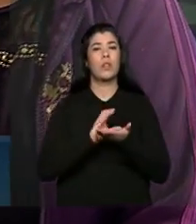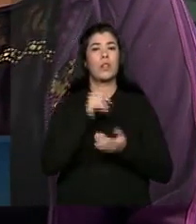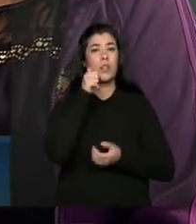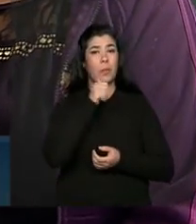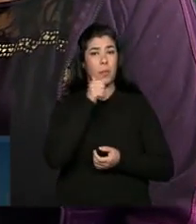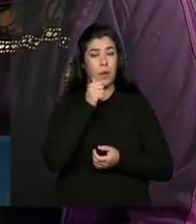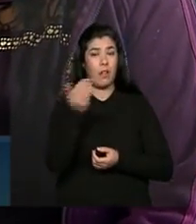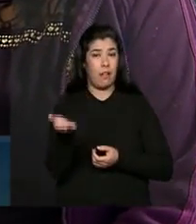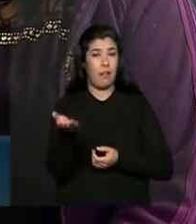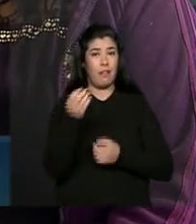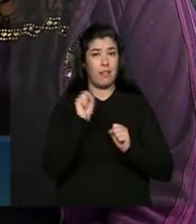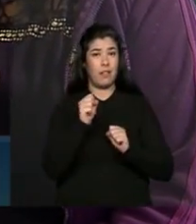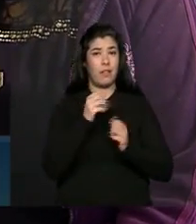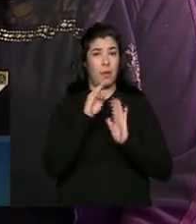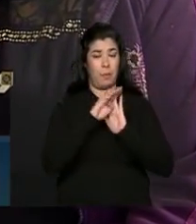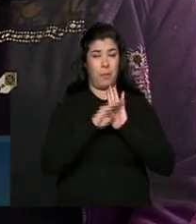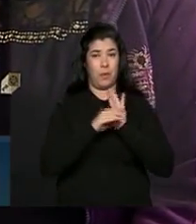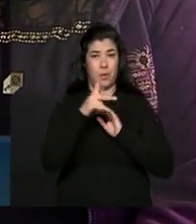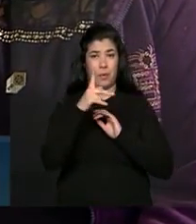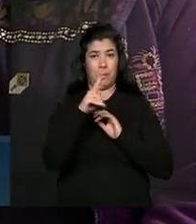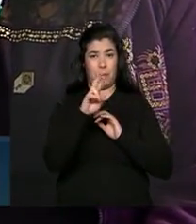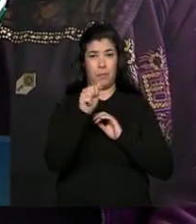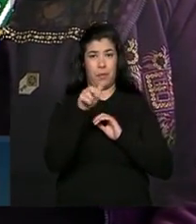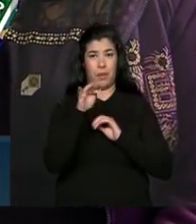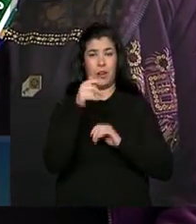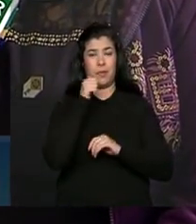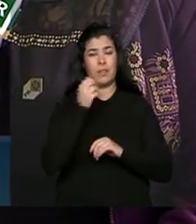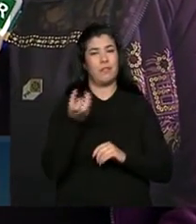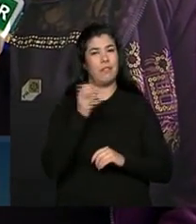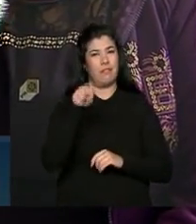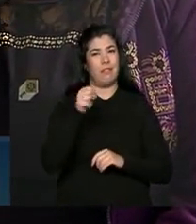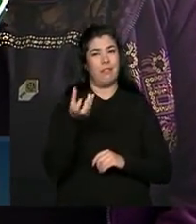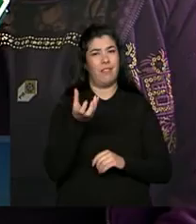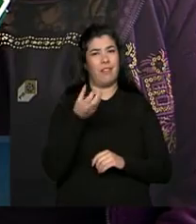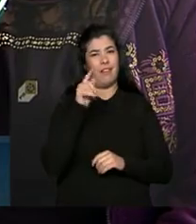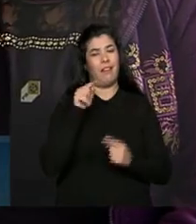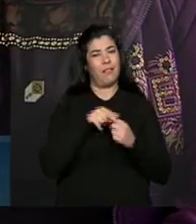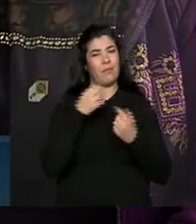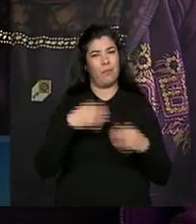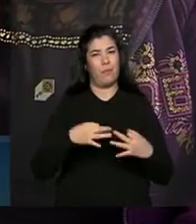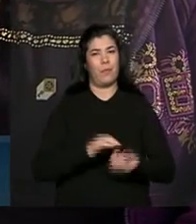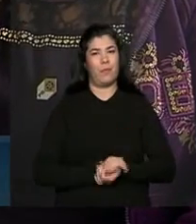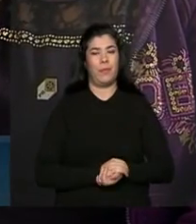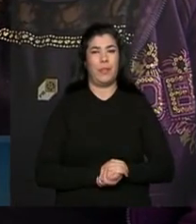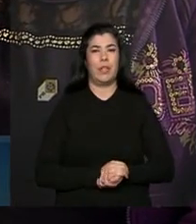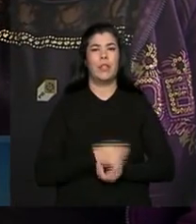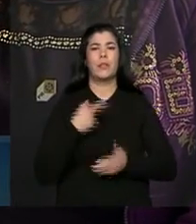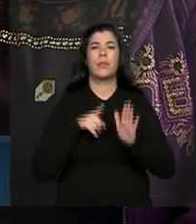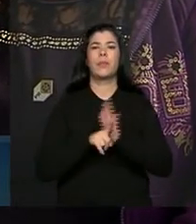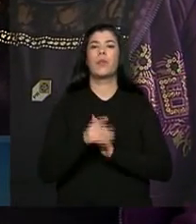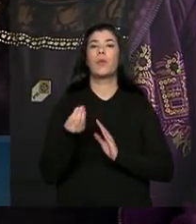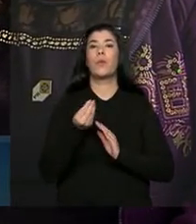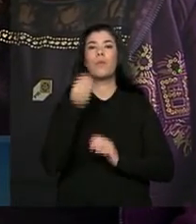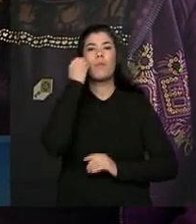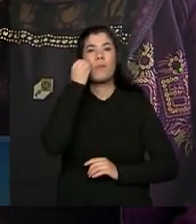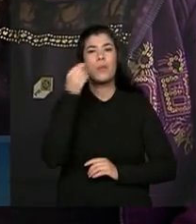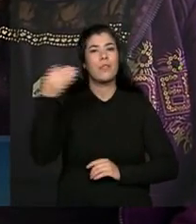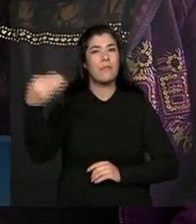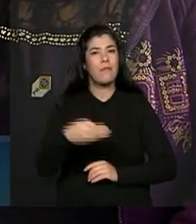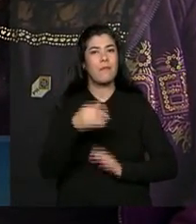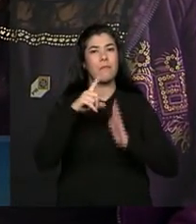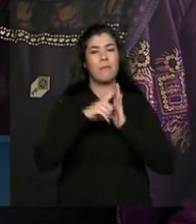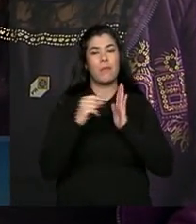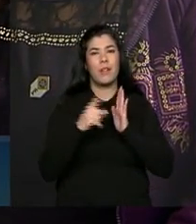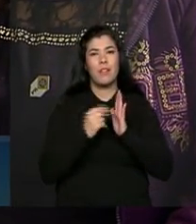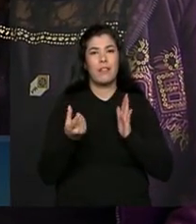mulher, já que a senhora é uma agricultora? Sim, quero sim. Pretendo sim. Pretendo sim. Ok. E como está sendo vir pela primeira vez aqui ao Palácio do